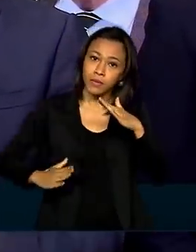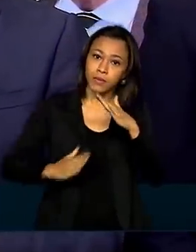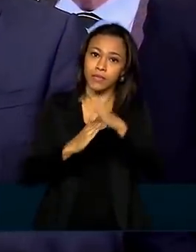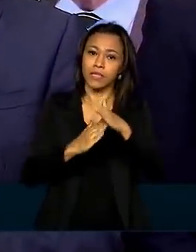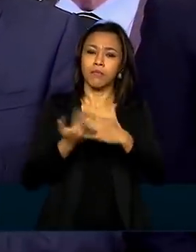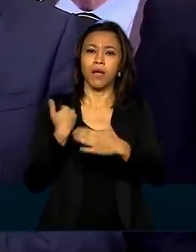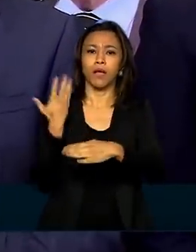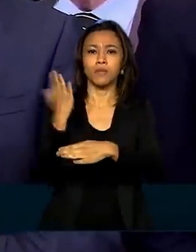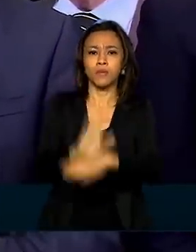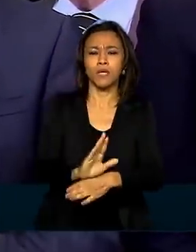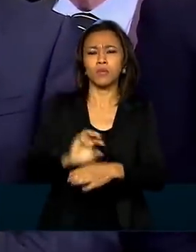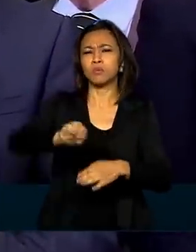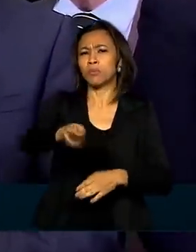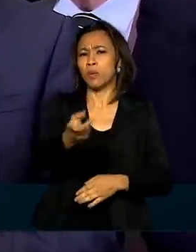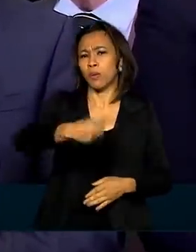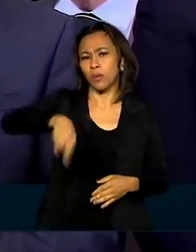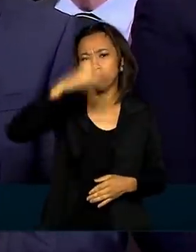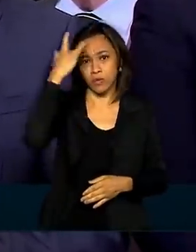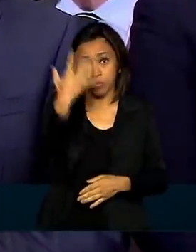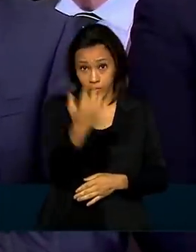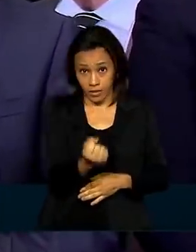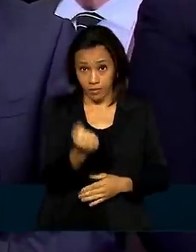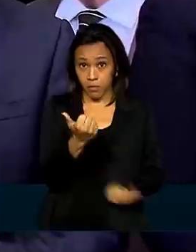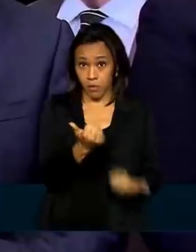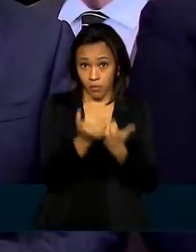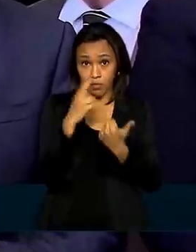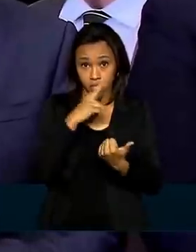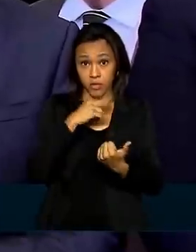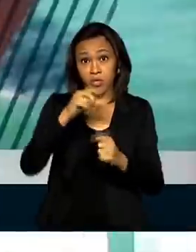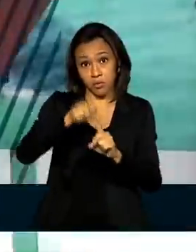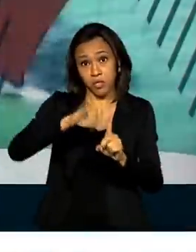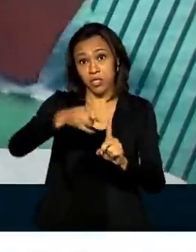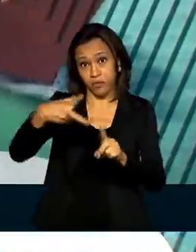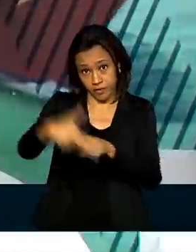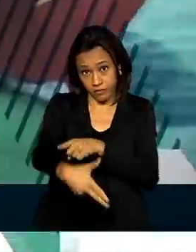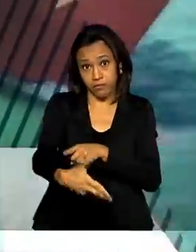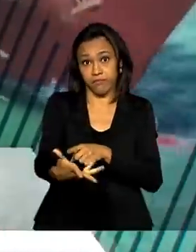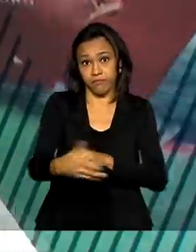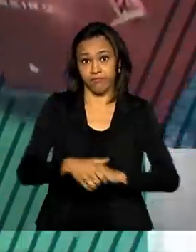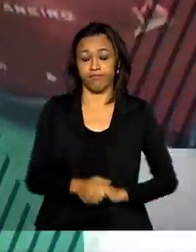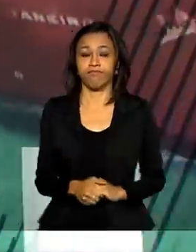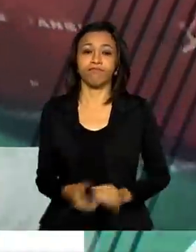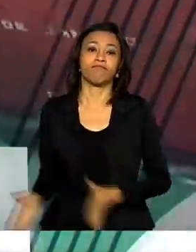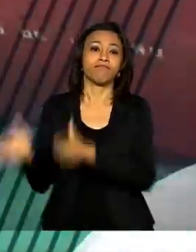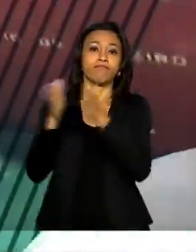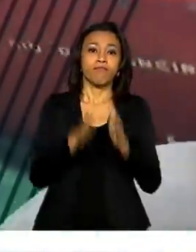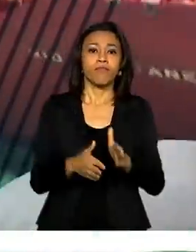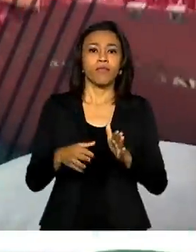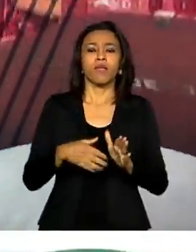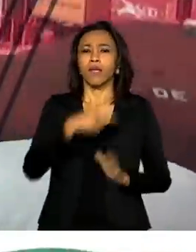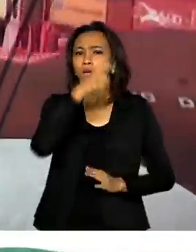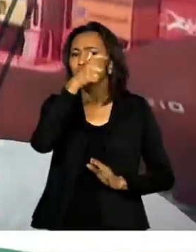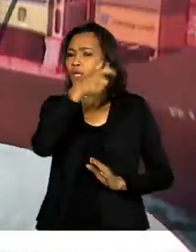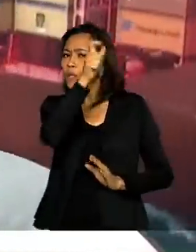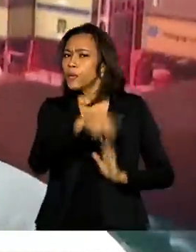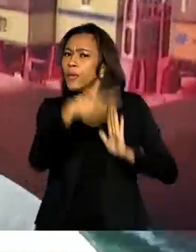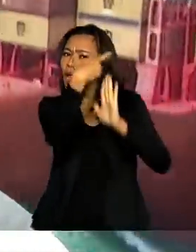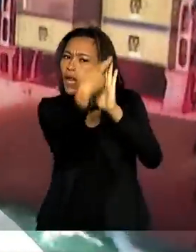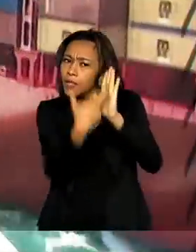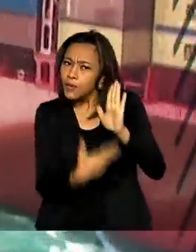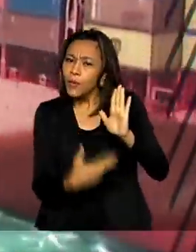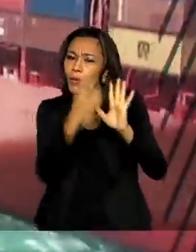milhões de brasileiros que estão recebendo o auxílio emergencial e que a partir de janeiro não terão recurso. E o relator do Orçamento 2021